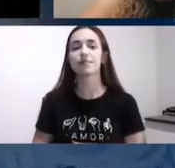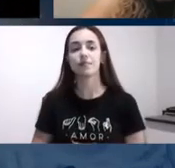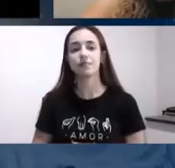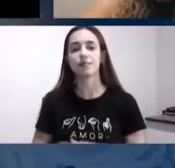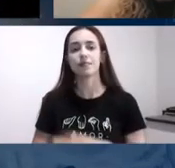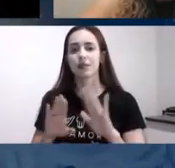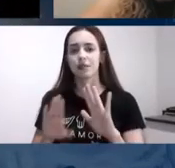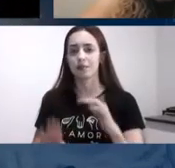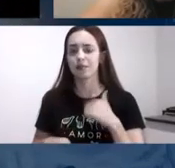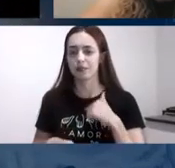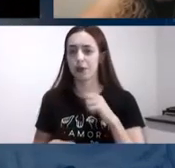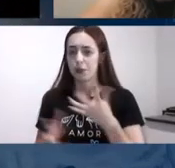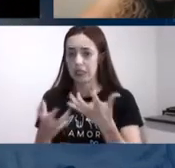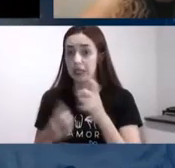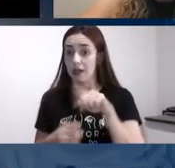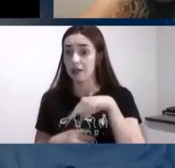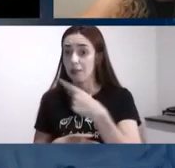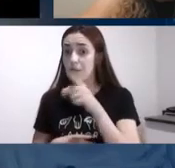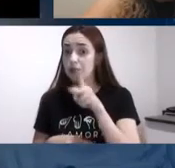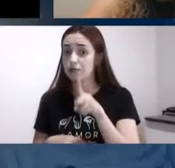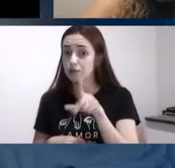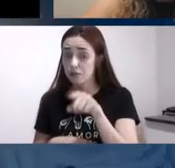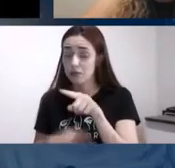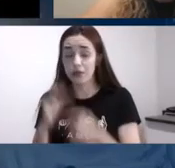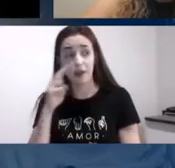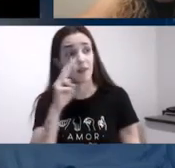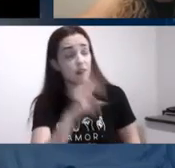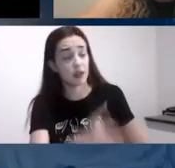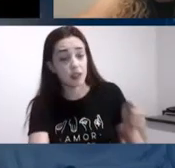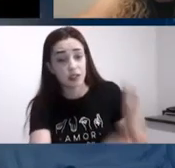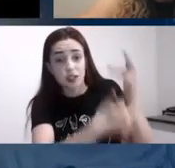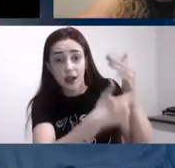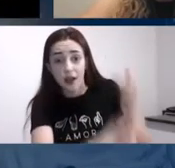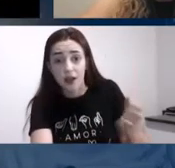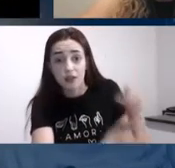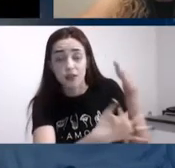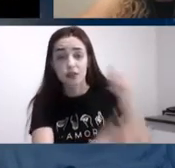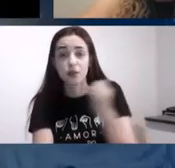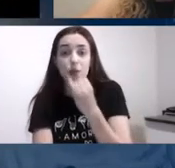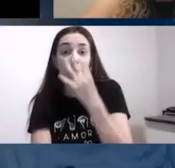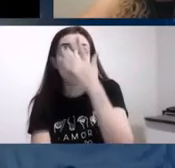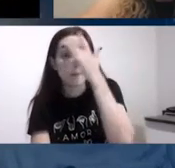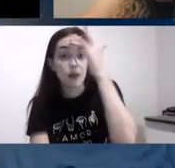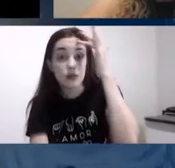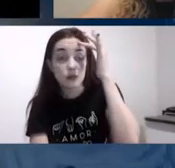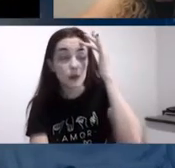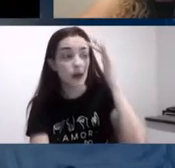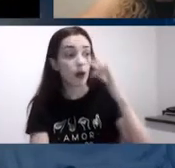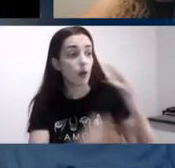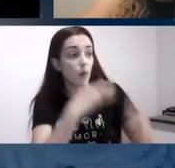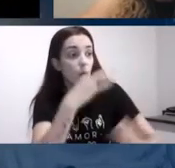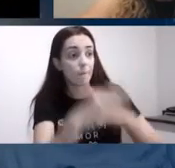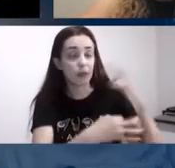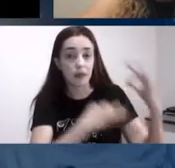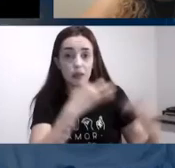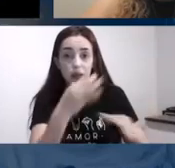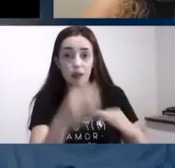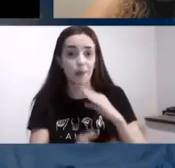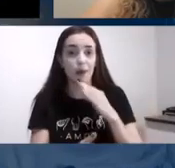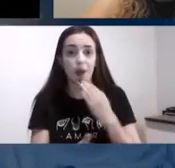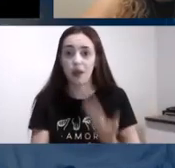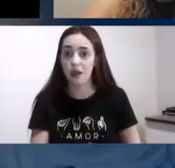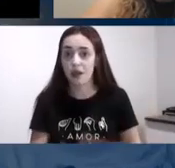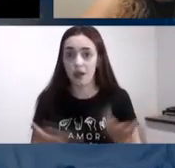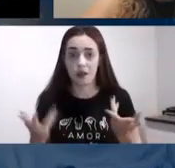chat voltasse nessa gravação e olhe o chat para ver o quanto você encantou os professores do Brasil todo com essa tua fala